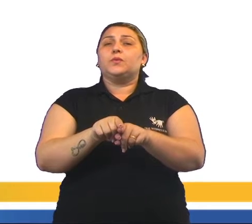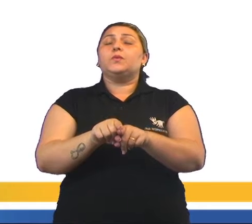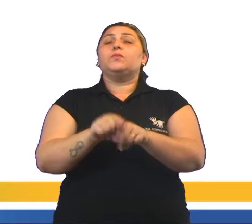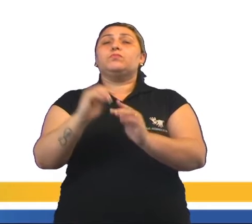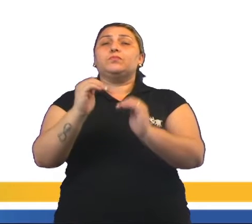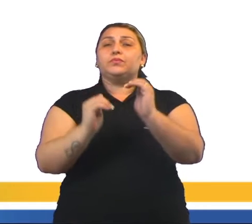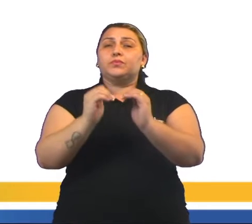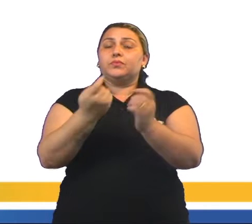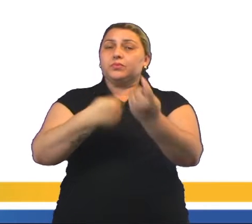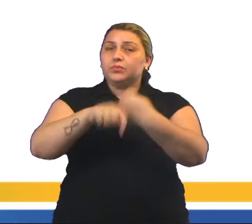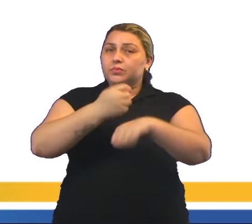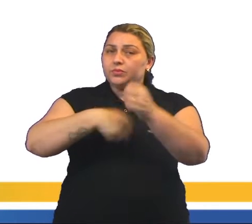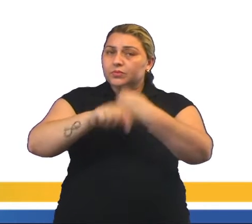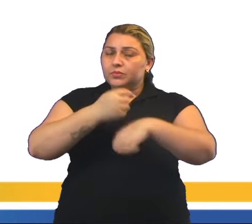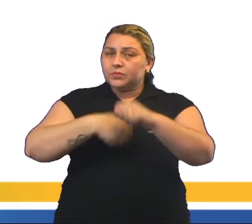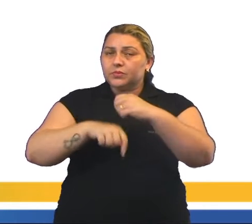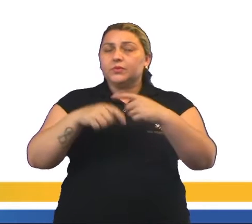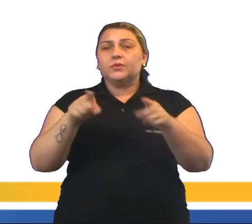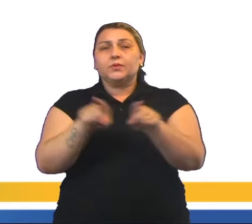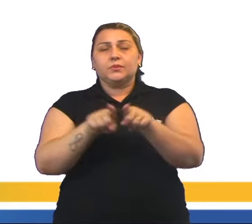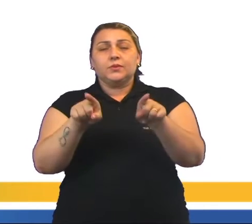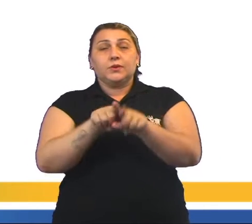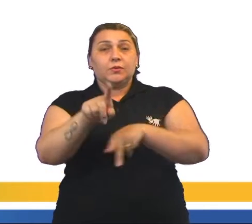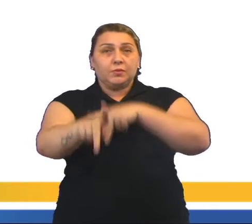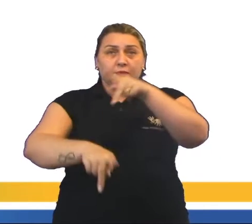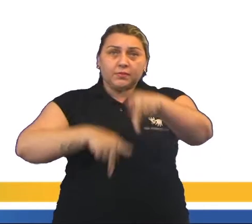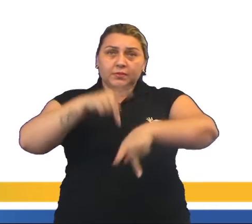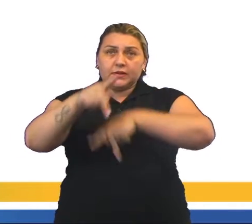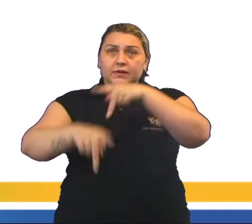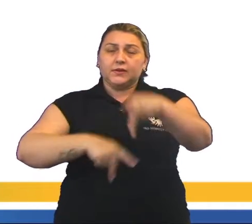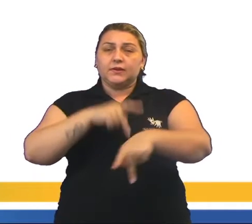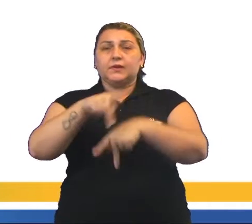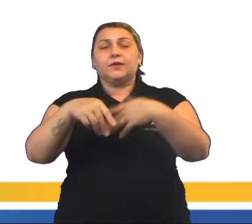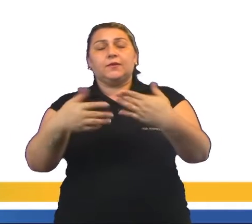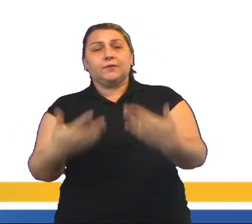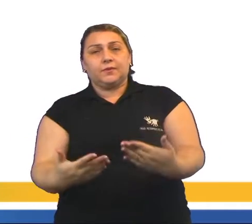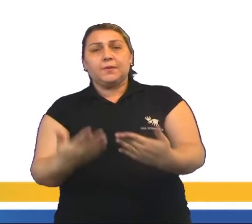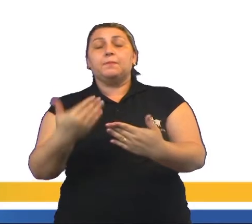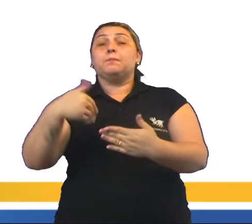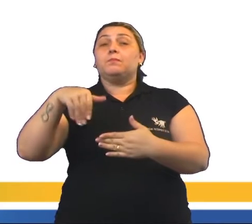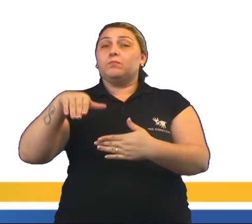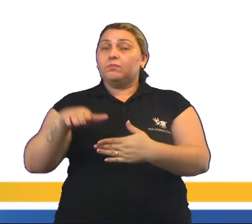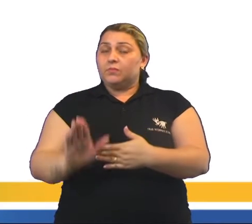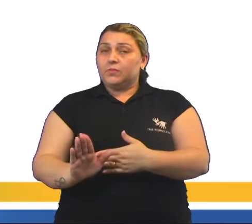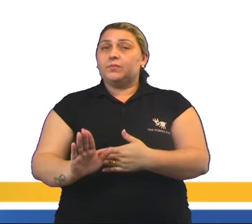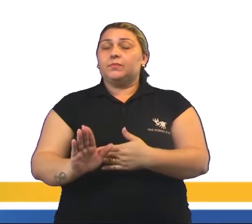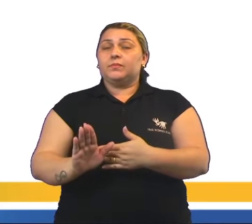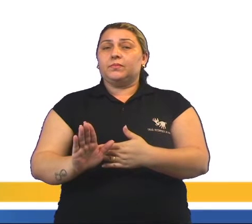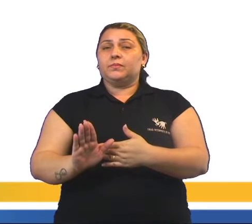desequilíbrio econômico entre uma população, estando a maior